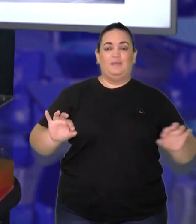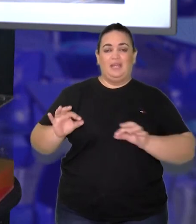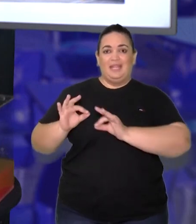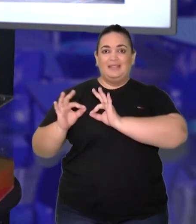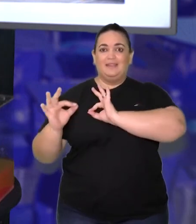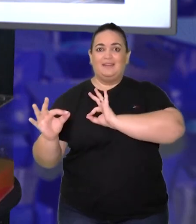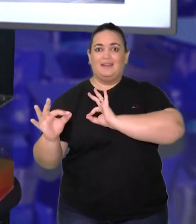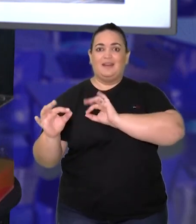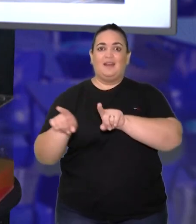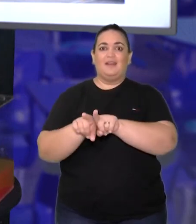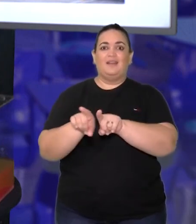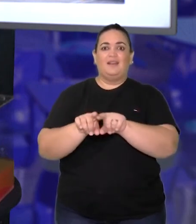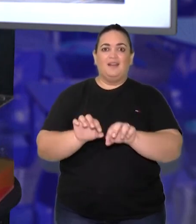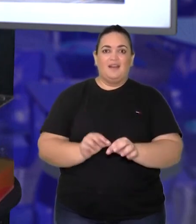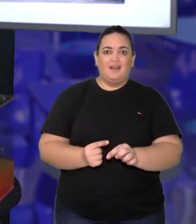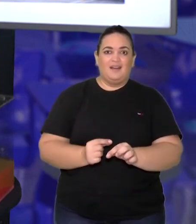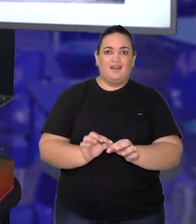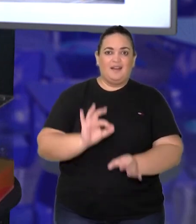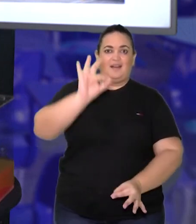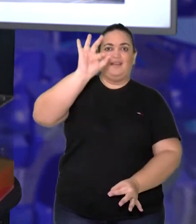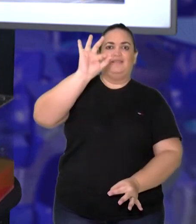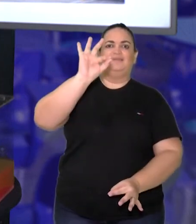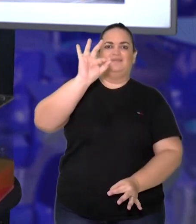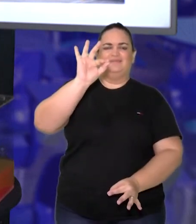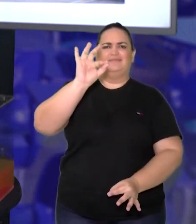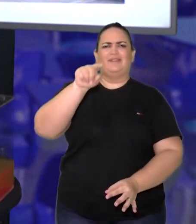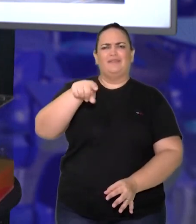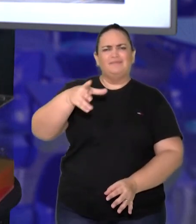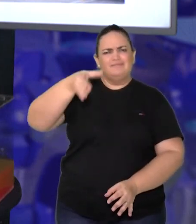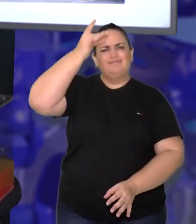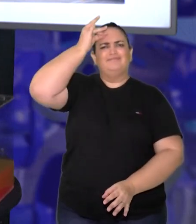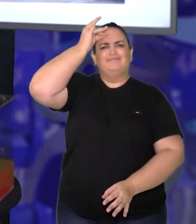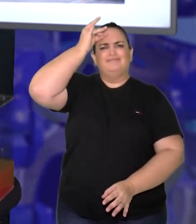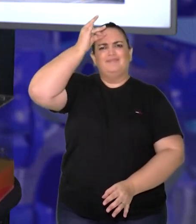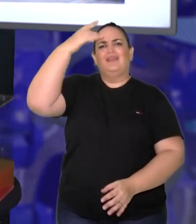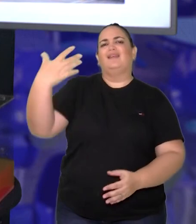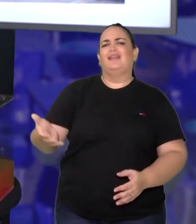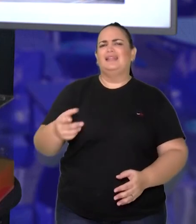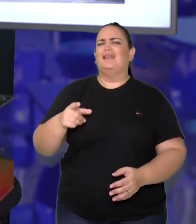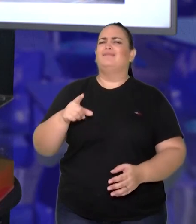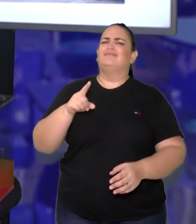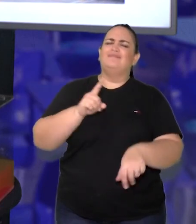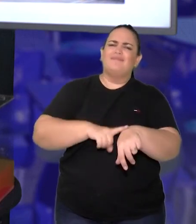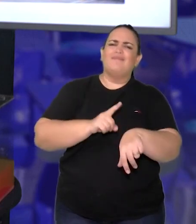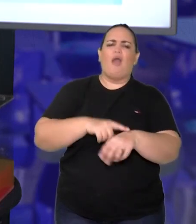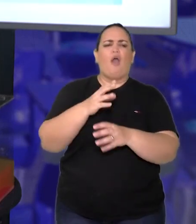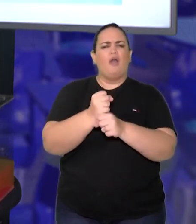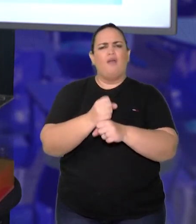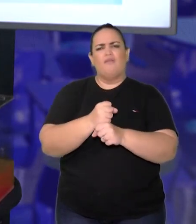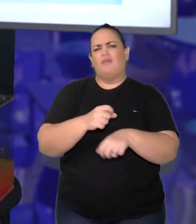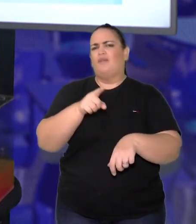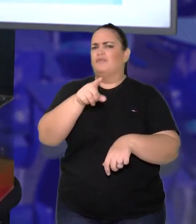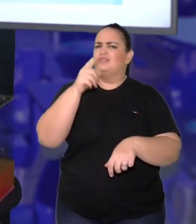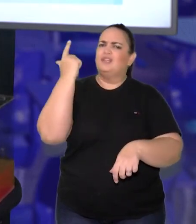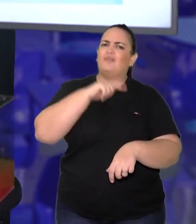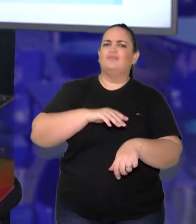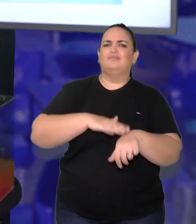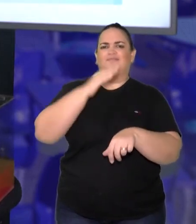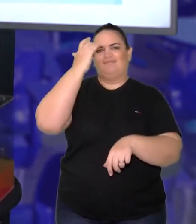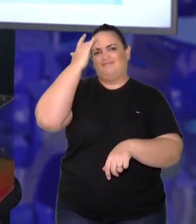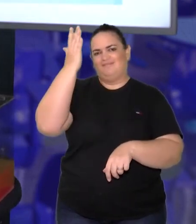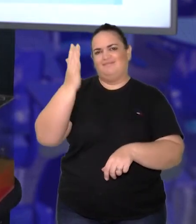Adota essas medidas como referência que facilitará um pouco mais o trabalho, tá certo? Bem,